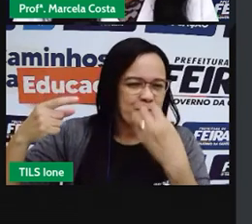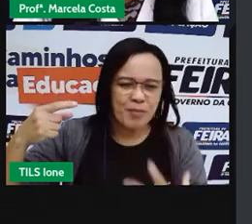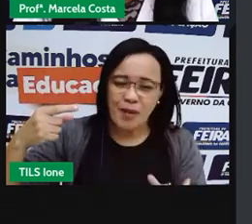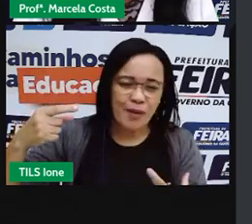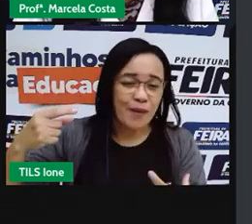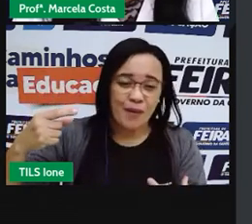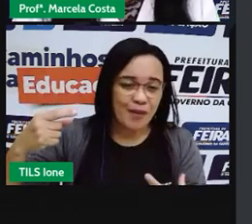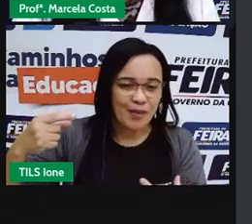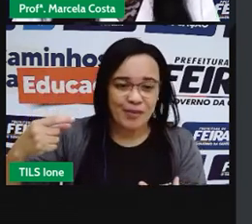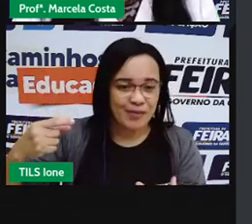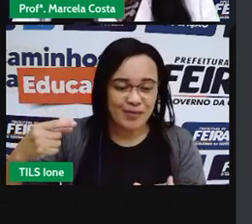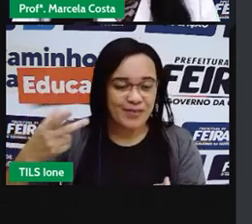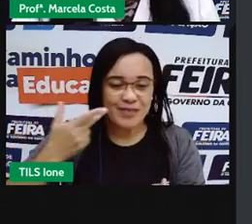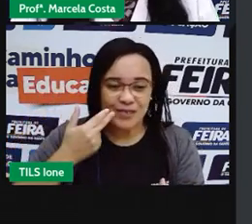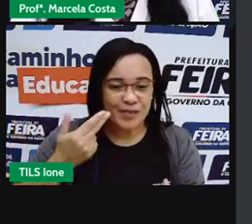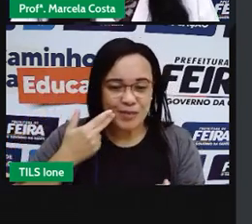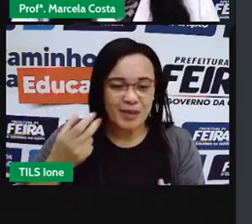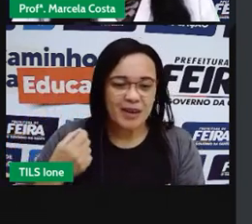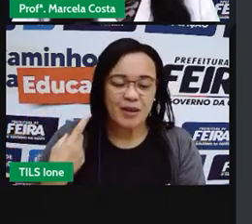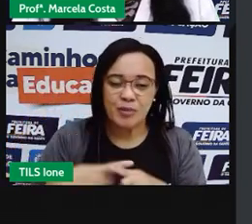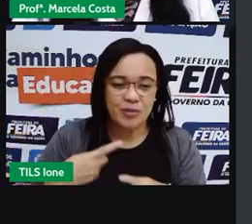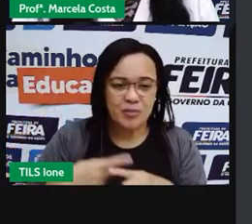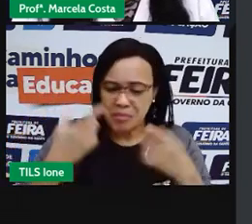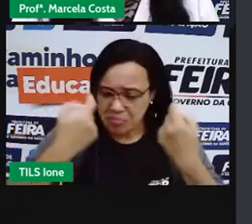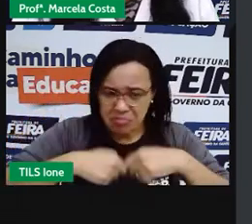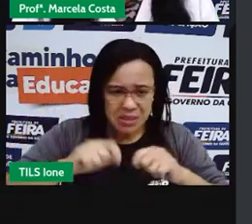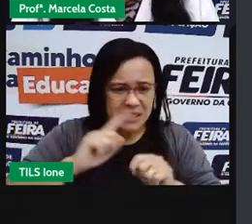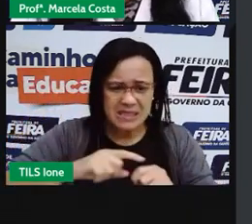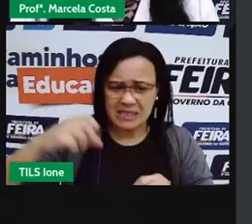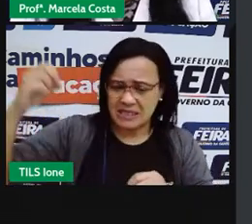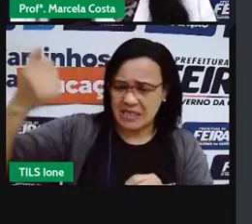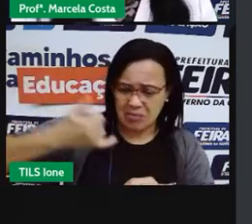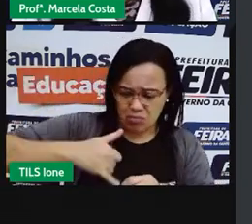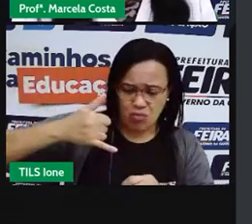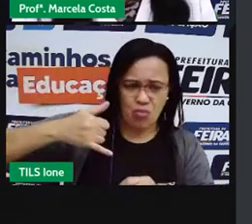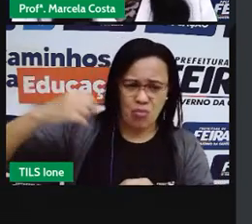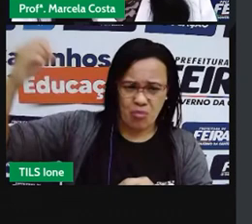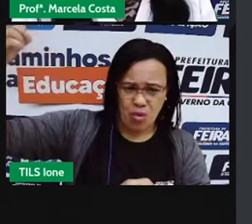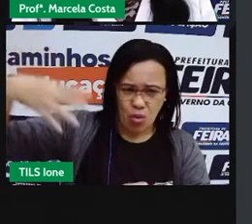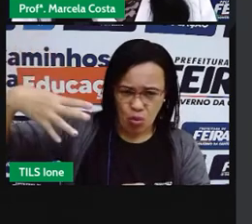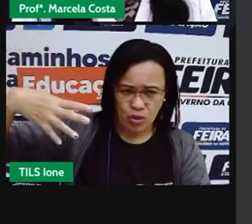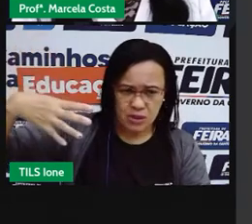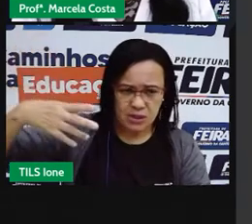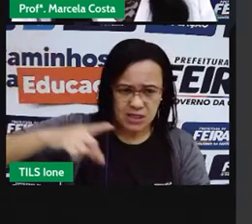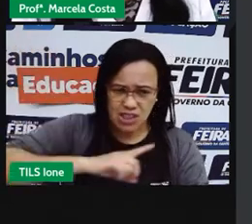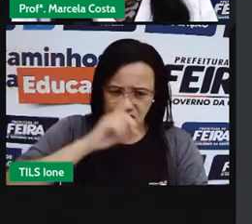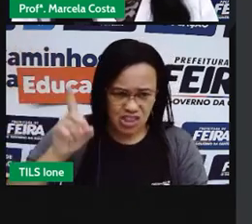portinhas. Não precisa usar as lâmpadas durante o dia.